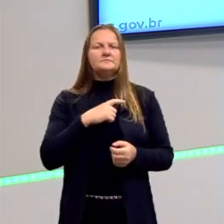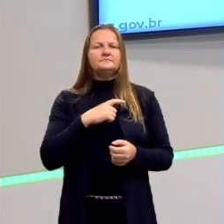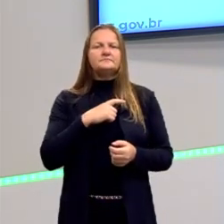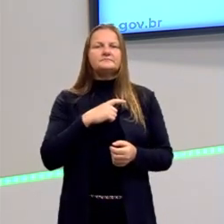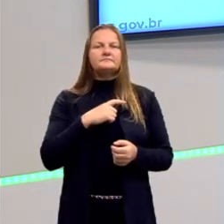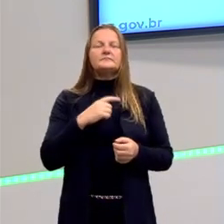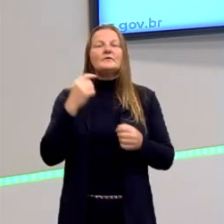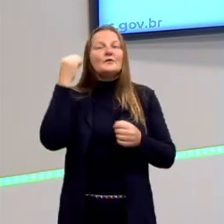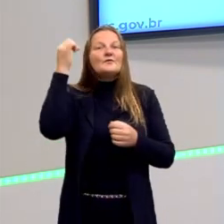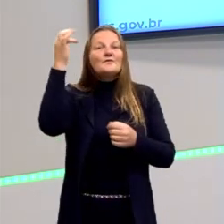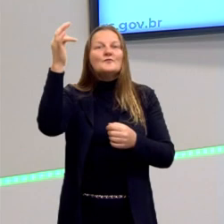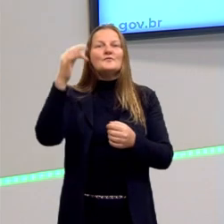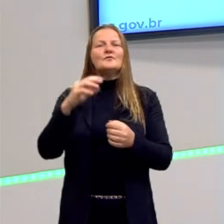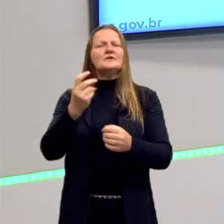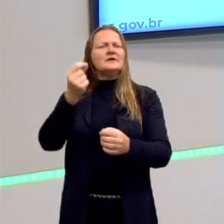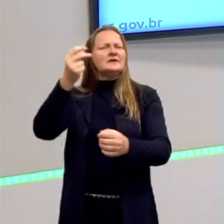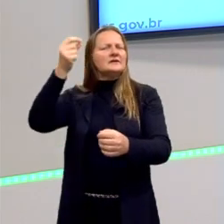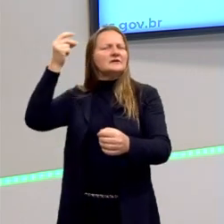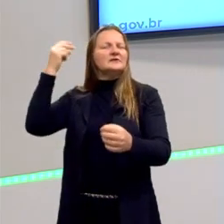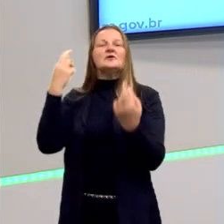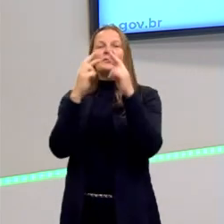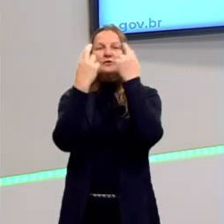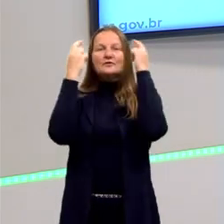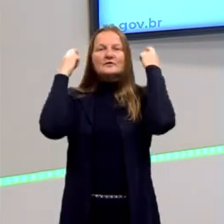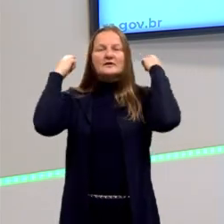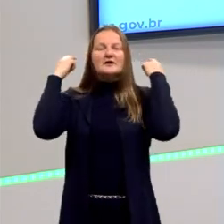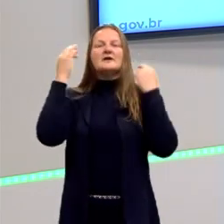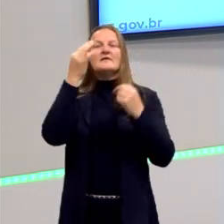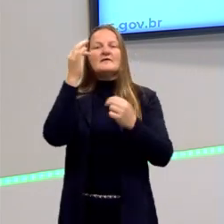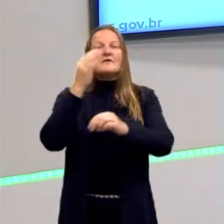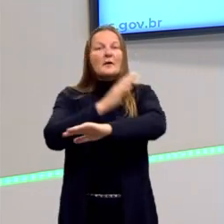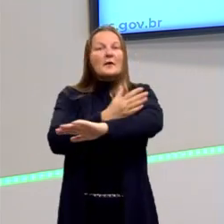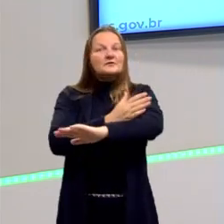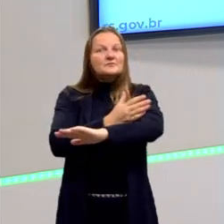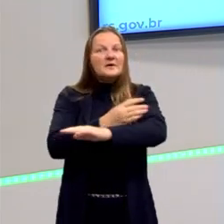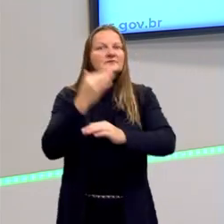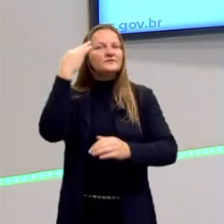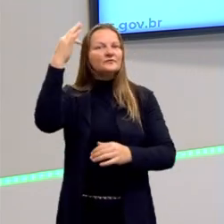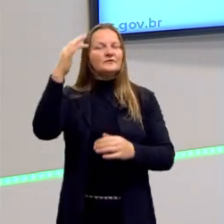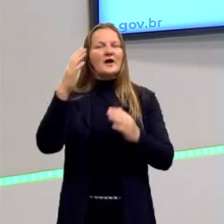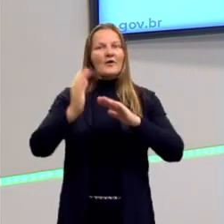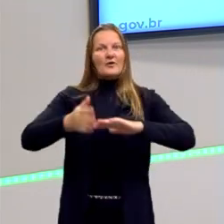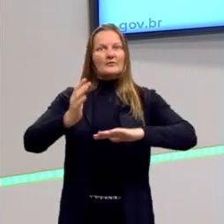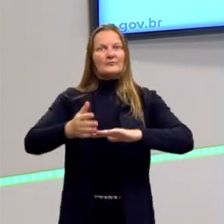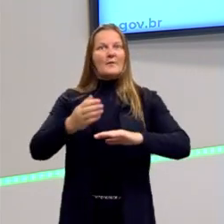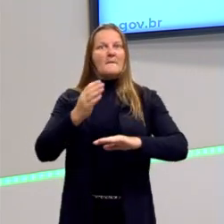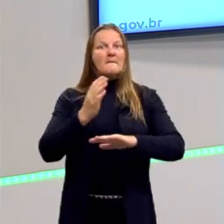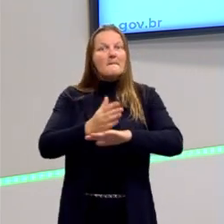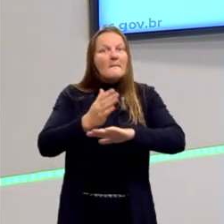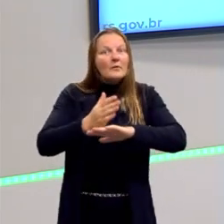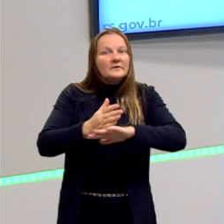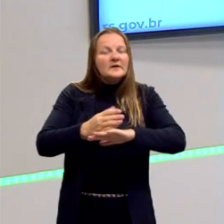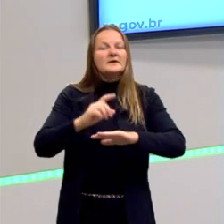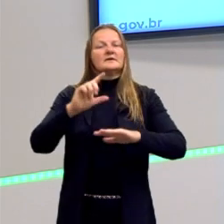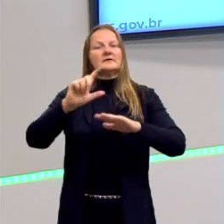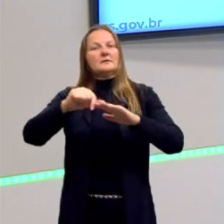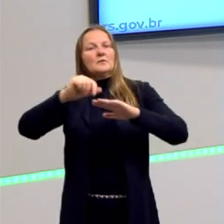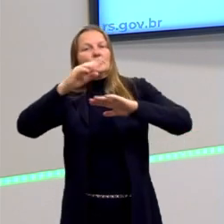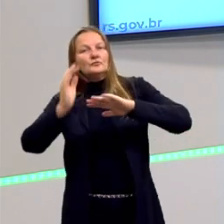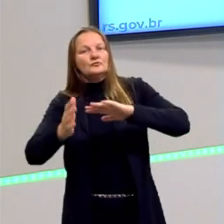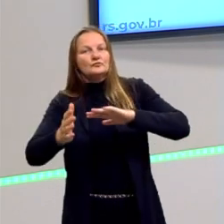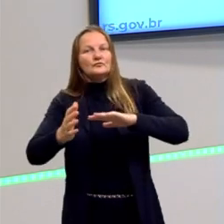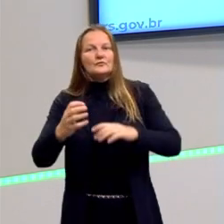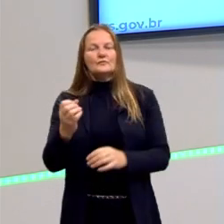Nós temos a filosofia antiga lá com os gregos, temos a filosofia na Idade Média, e aí nós temos a filosofia moderna, que é a